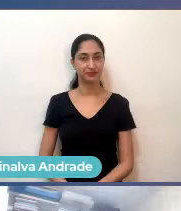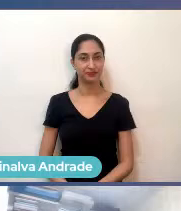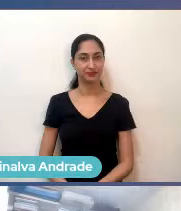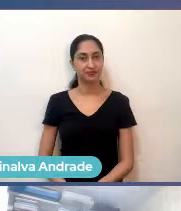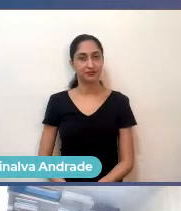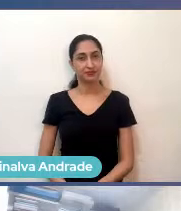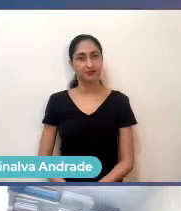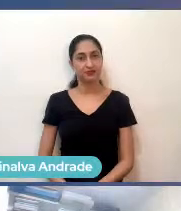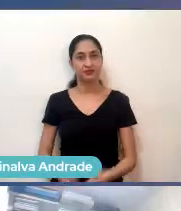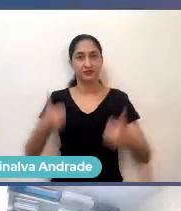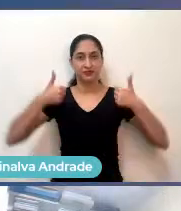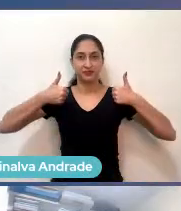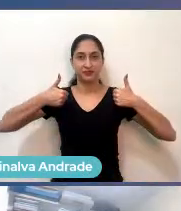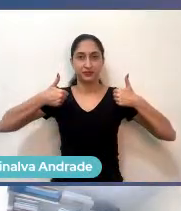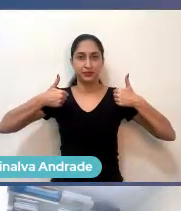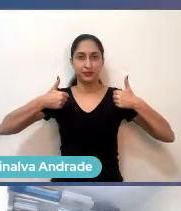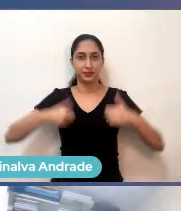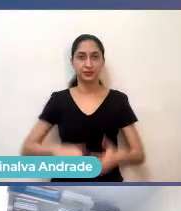Sim?